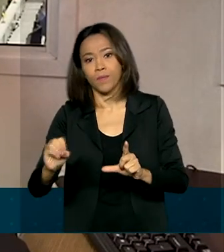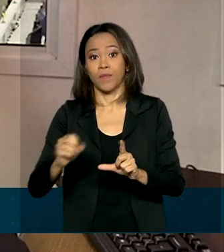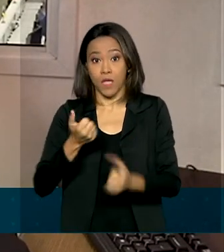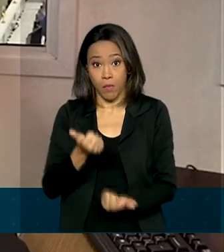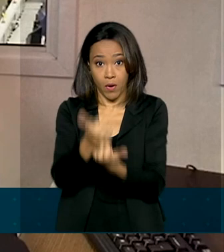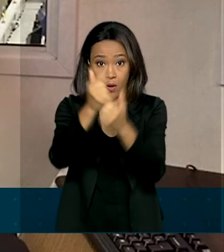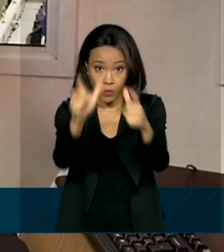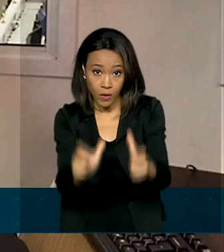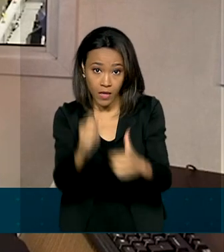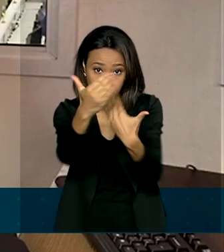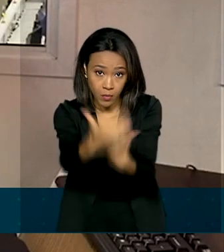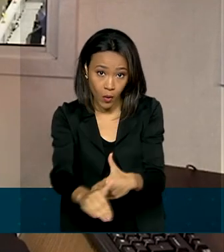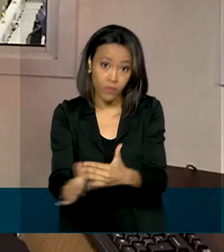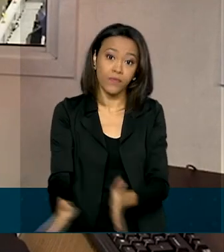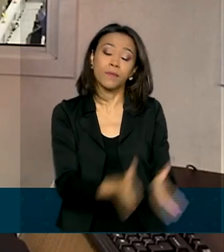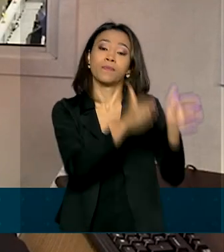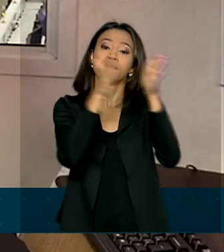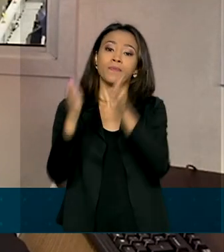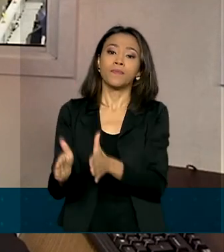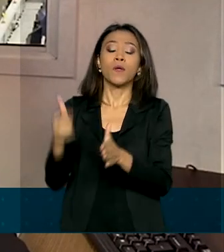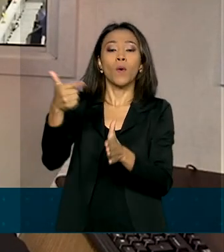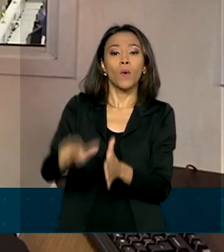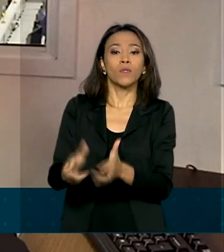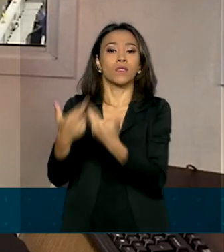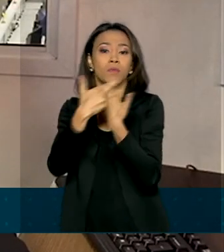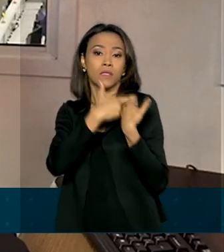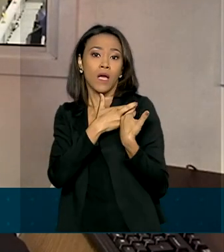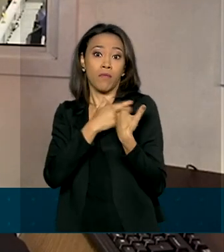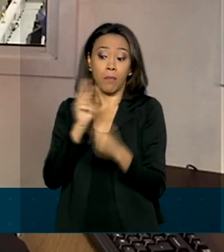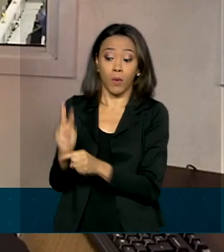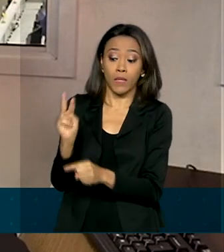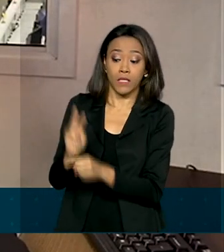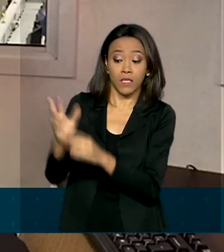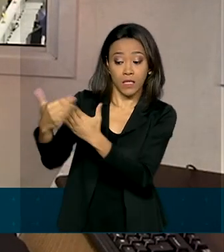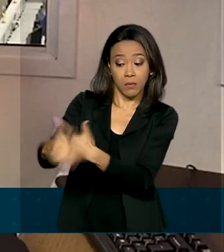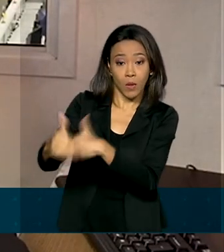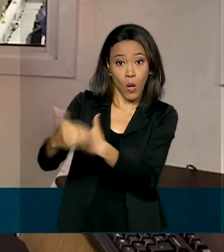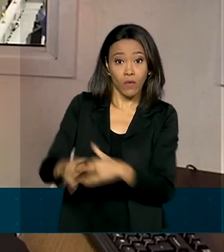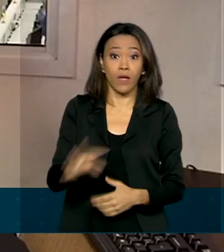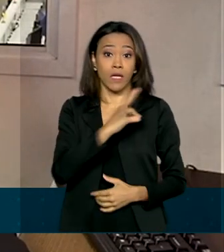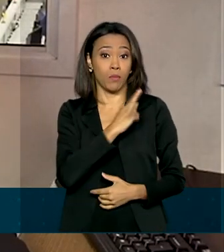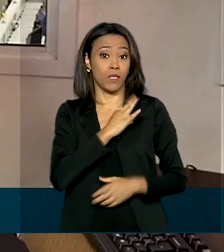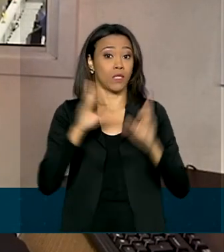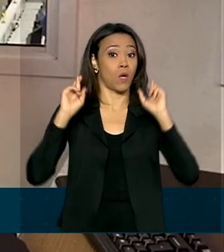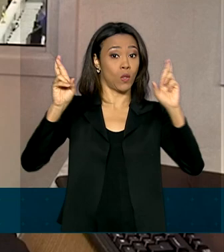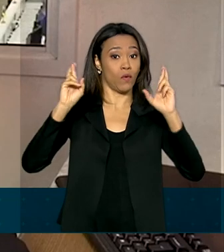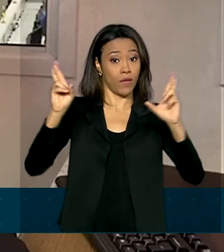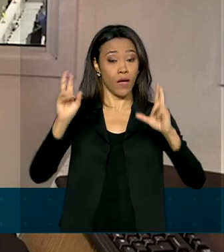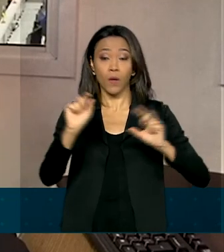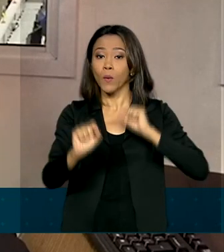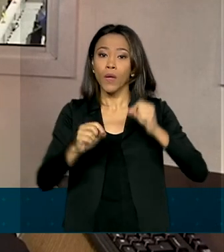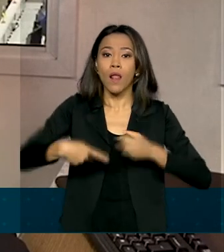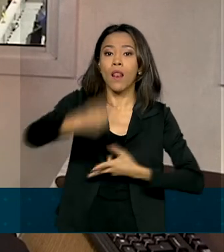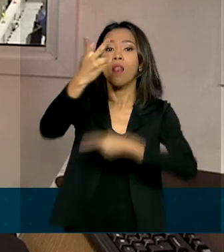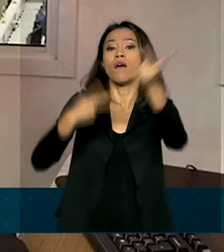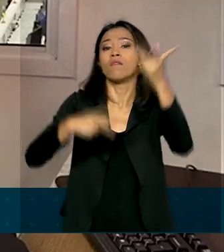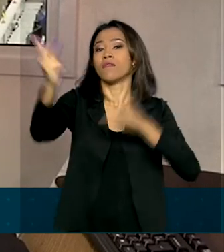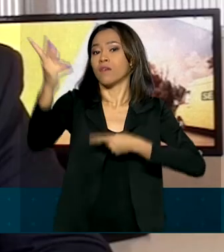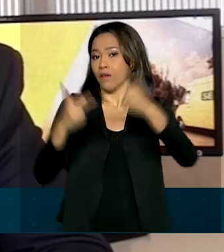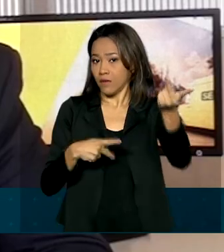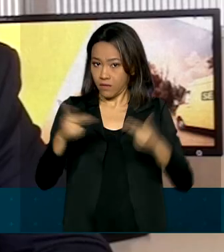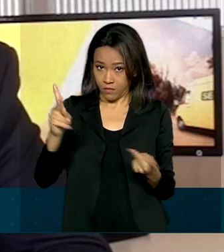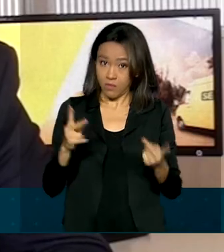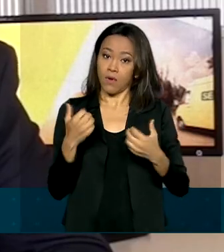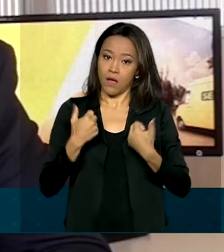O Exército Brasileiro ficou responsável pela guarda das provas e a Polícia Rodoviária Federal pelo transporte das provas nas rodovias